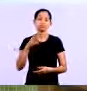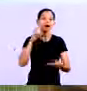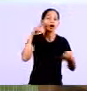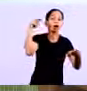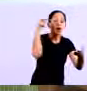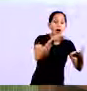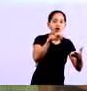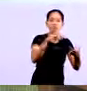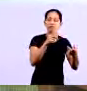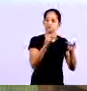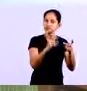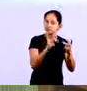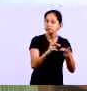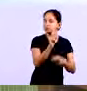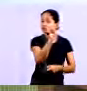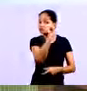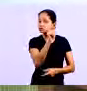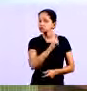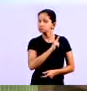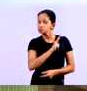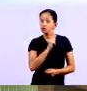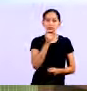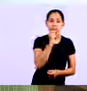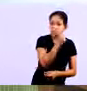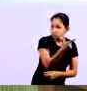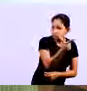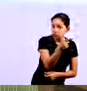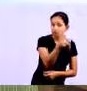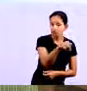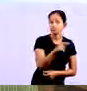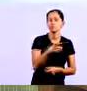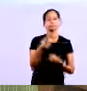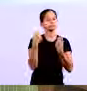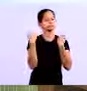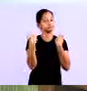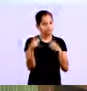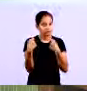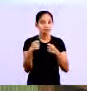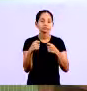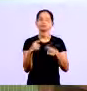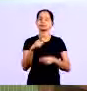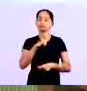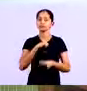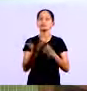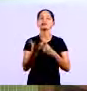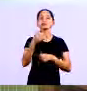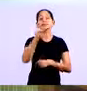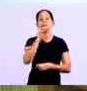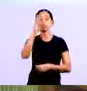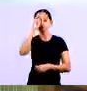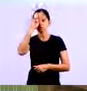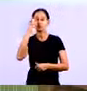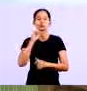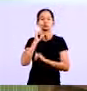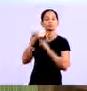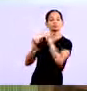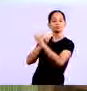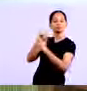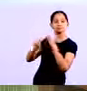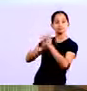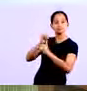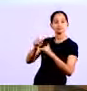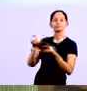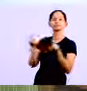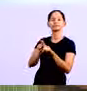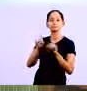dos dados para tomar a decisão Então é importante que as pessoas sejam treinadas para fazer isso Que o dono da empresa receba a informação da forma mais completa